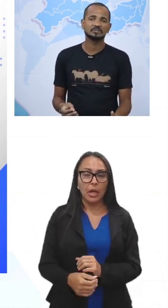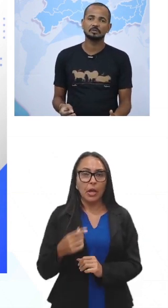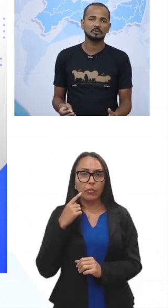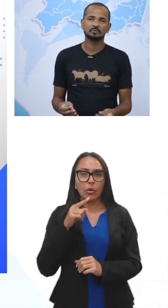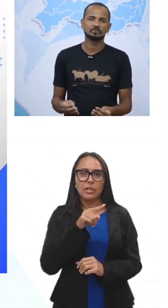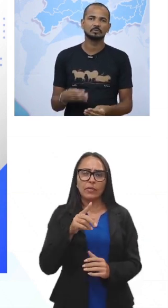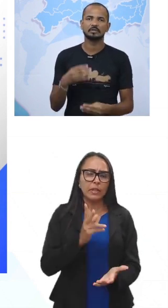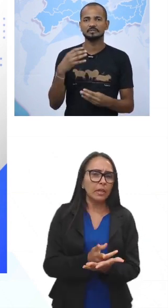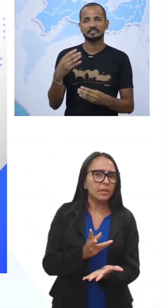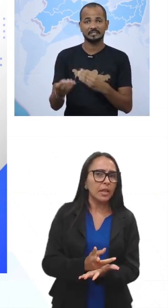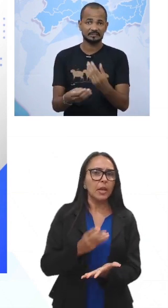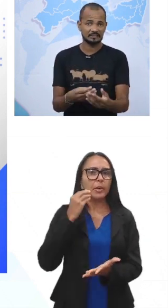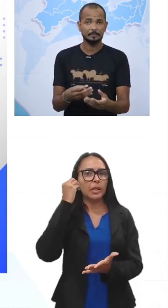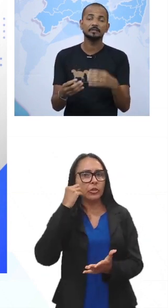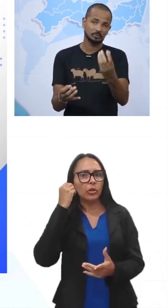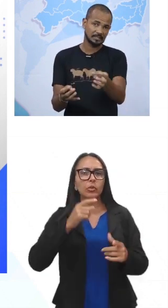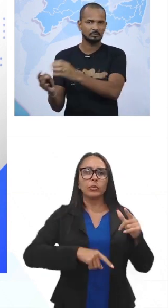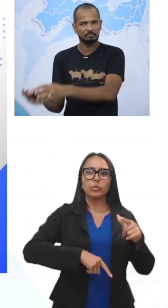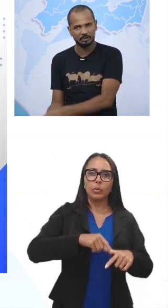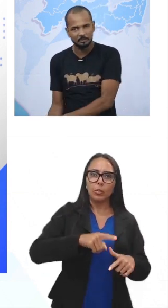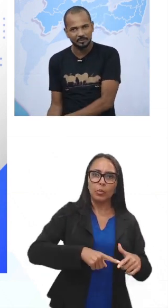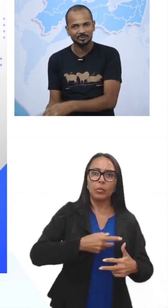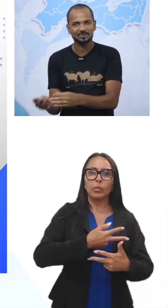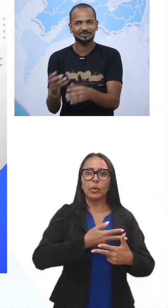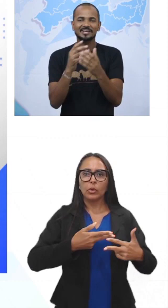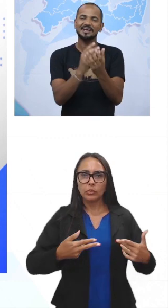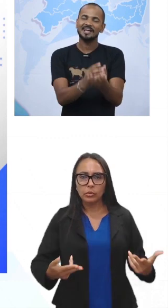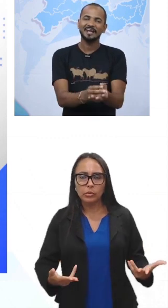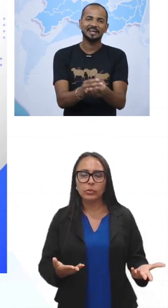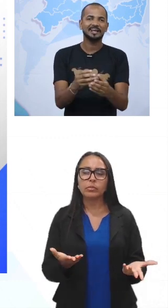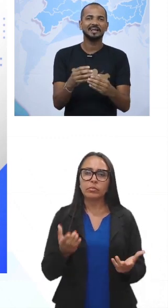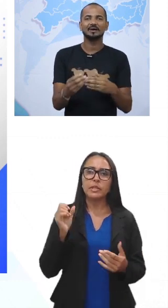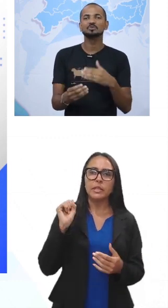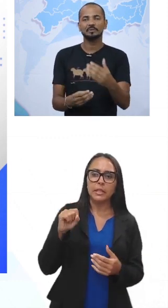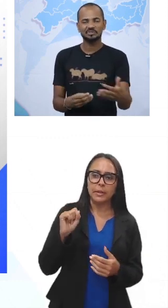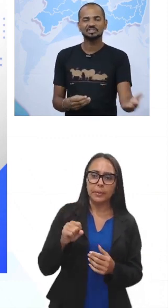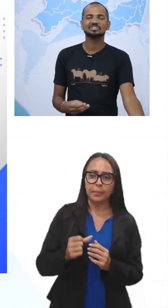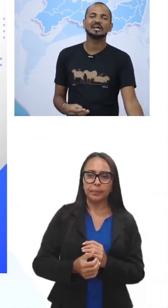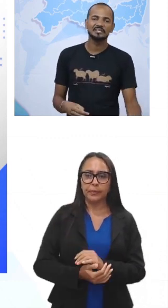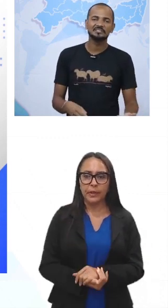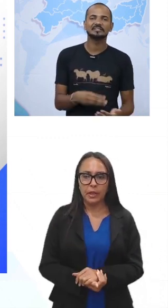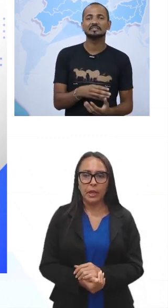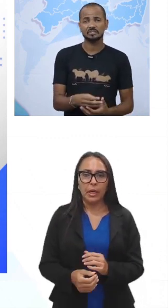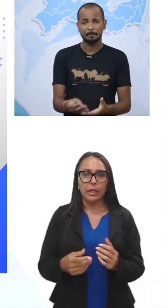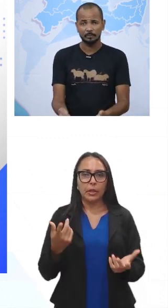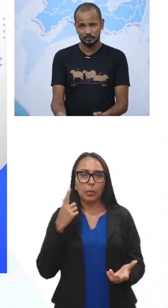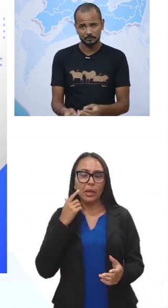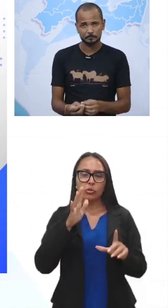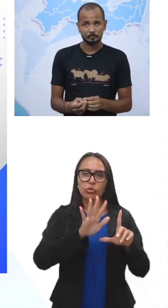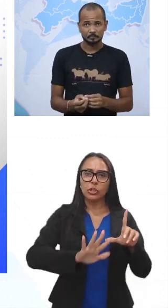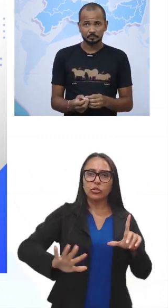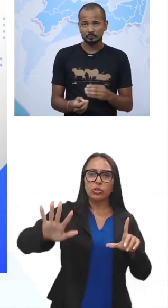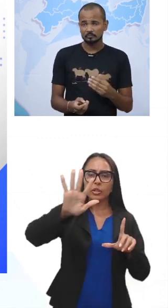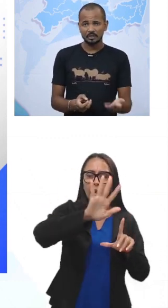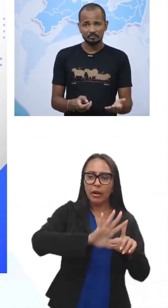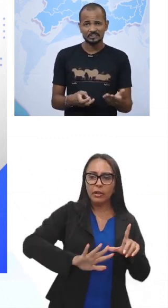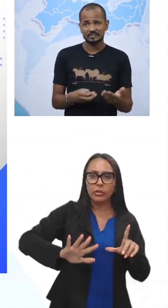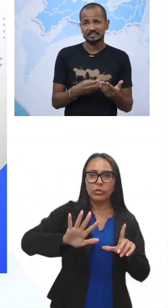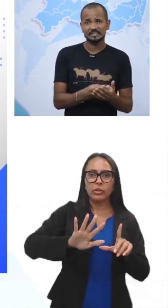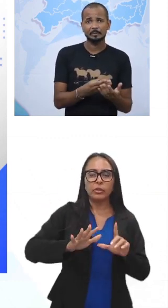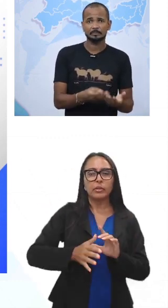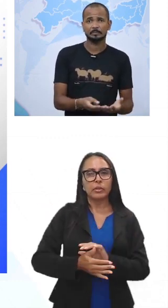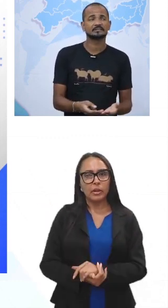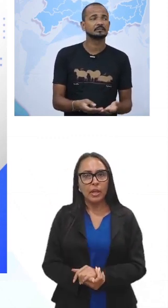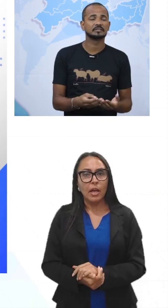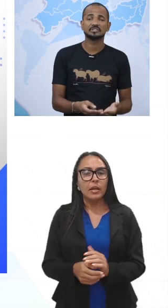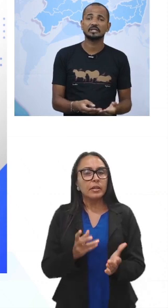testando o seu produto, e você vai estar sempre, no caso, quando eu falo o produto, é os meios digitais, em que ele está posto, você vai